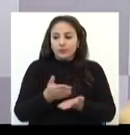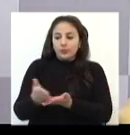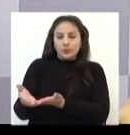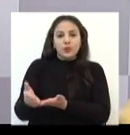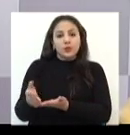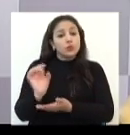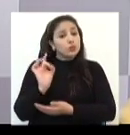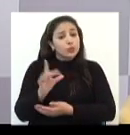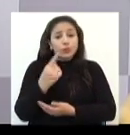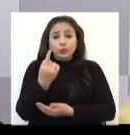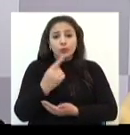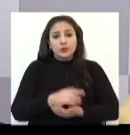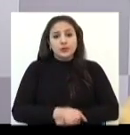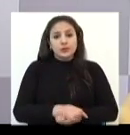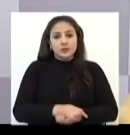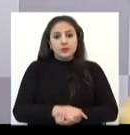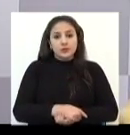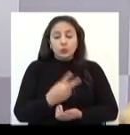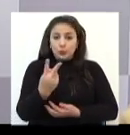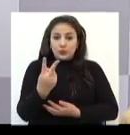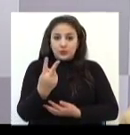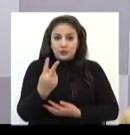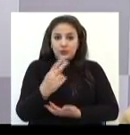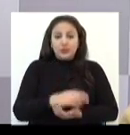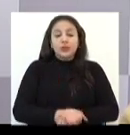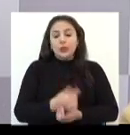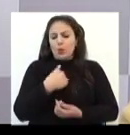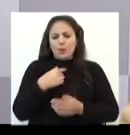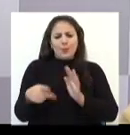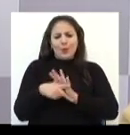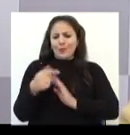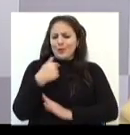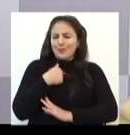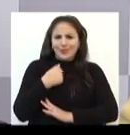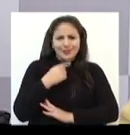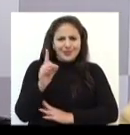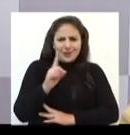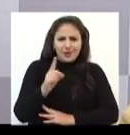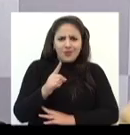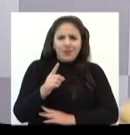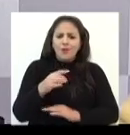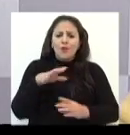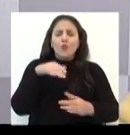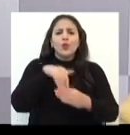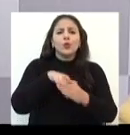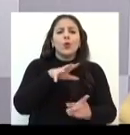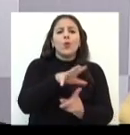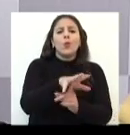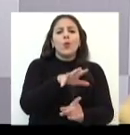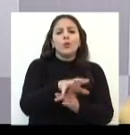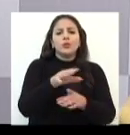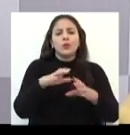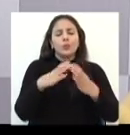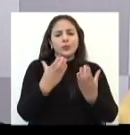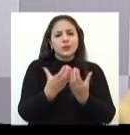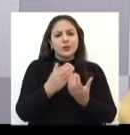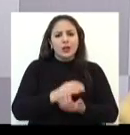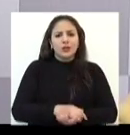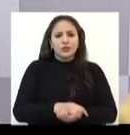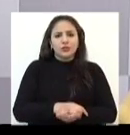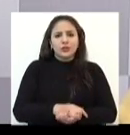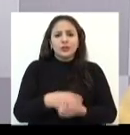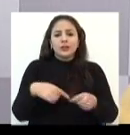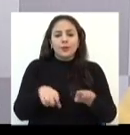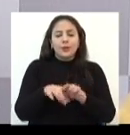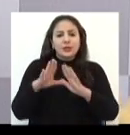Mas ele vetou, que não é para mim o veto, votou contra a comunidade, que é o bem para a comunidade, que era lá na Maria Elizabeth,